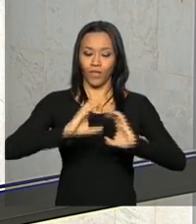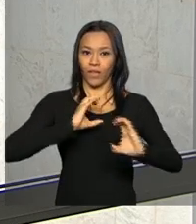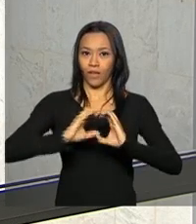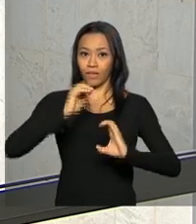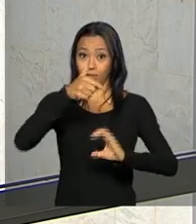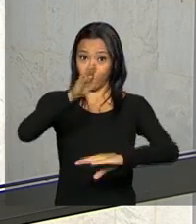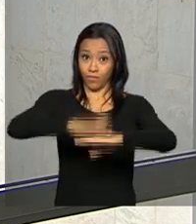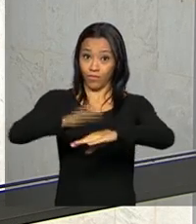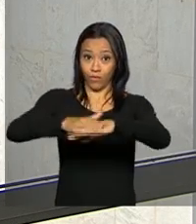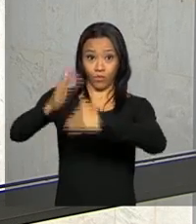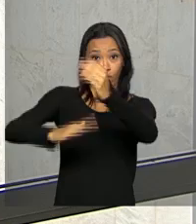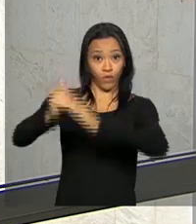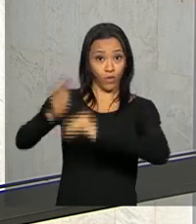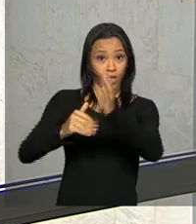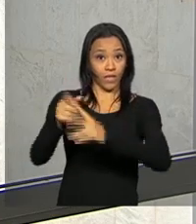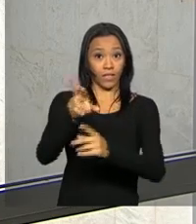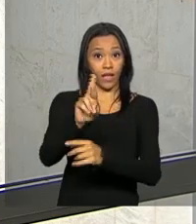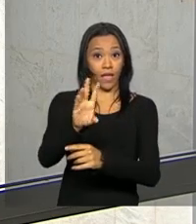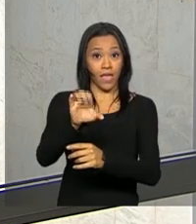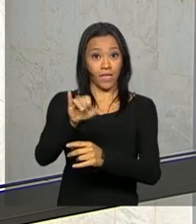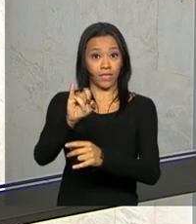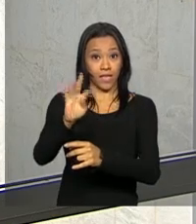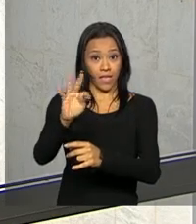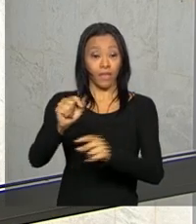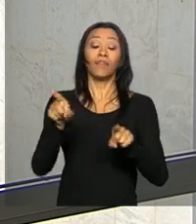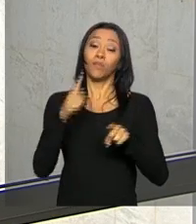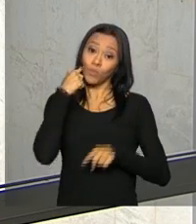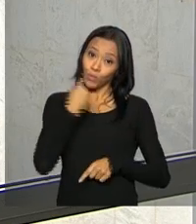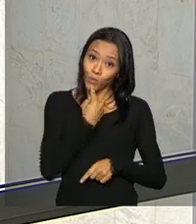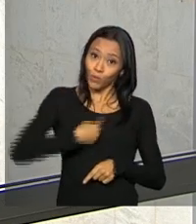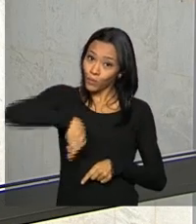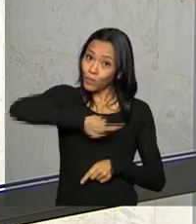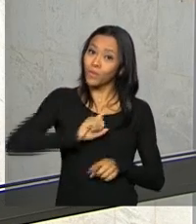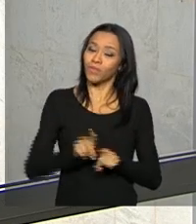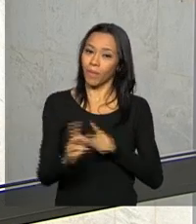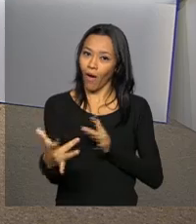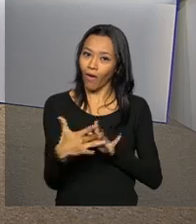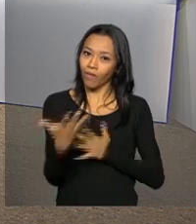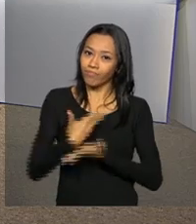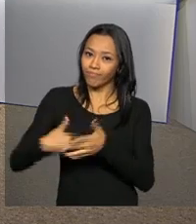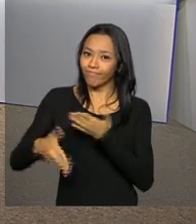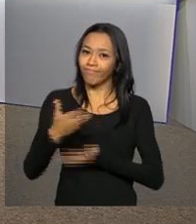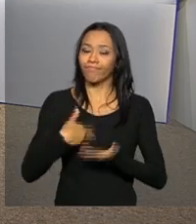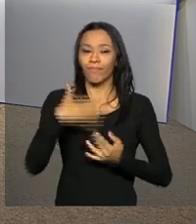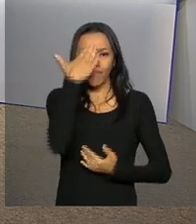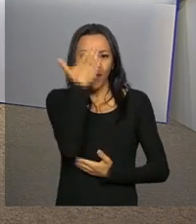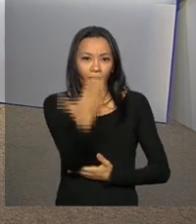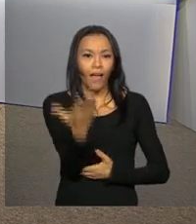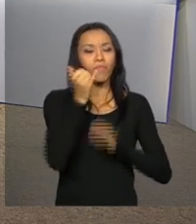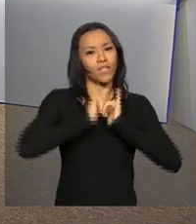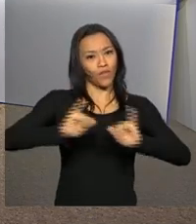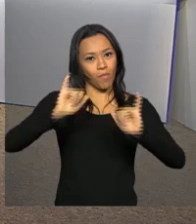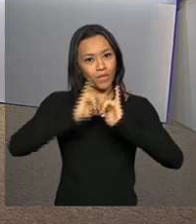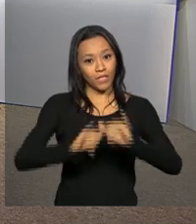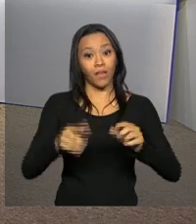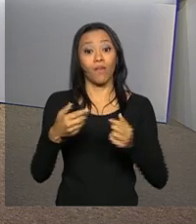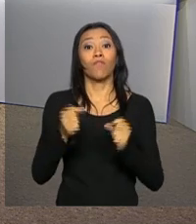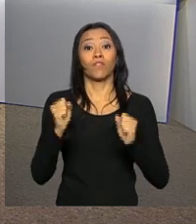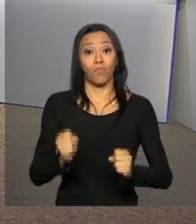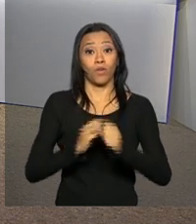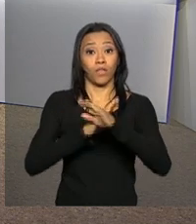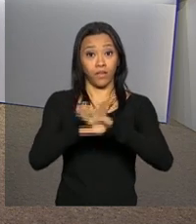servidor da Receita com os contribuintes com deficiência auditiva. Jaime. Ana, obrigado pelas informações. Receita